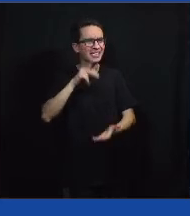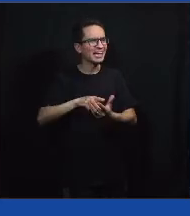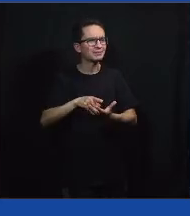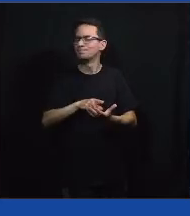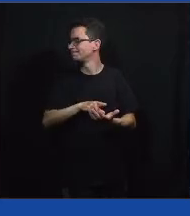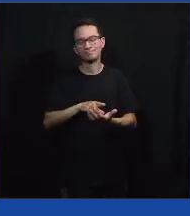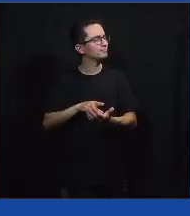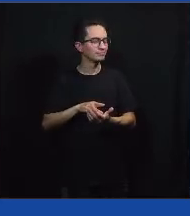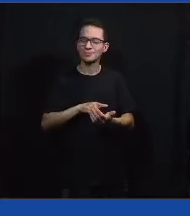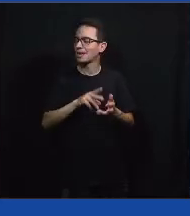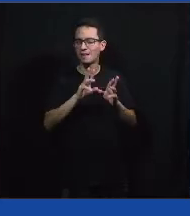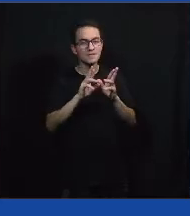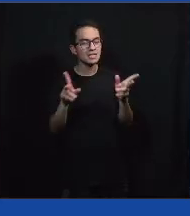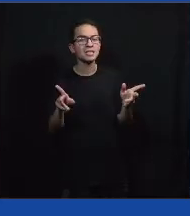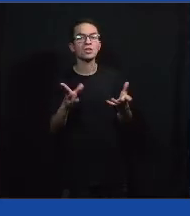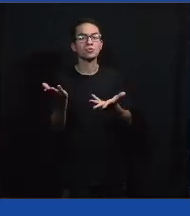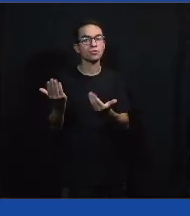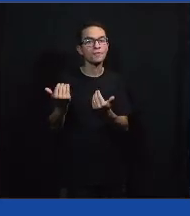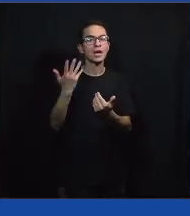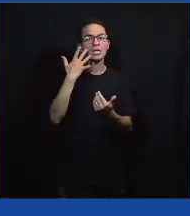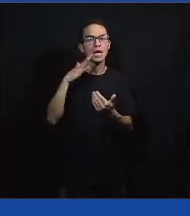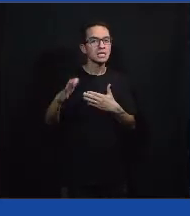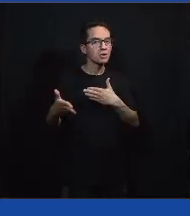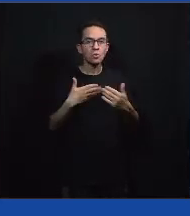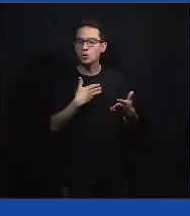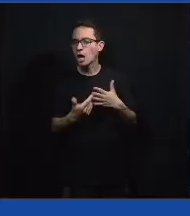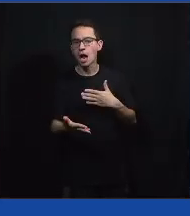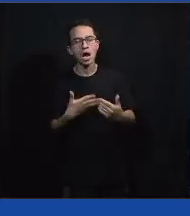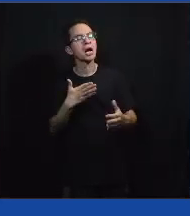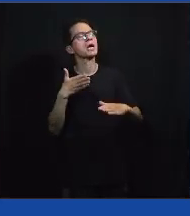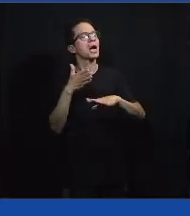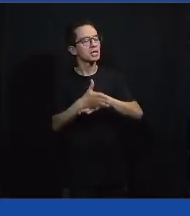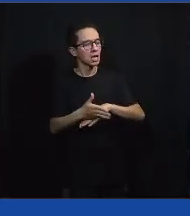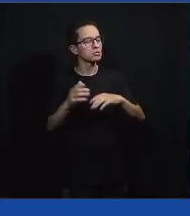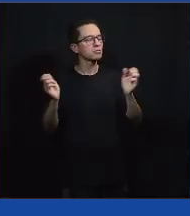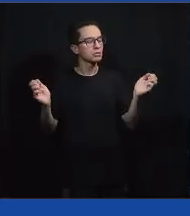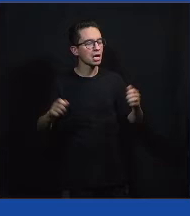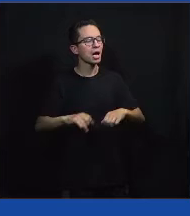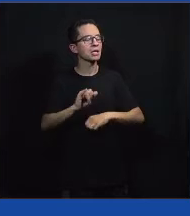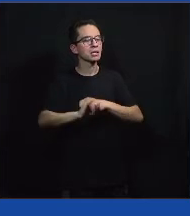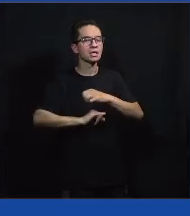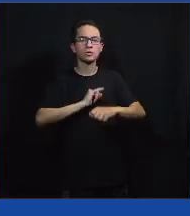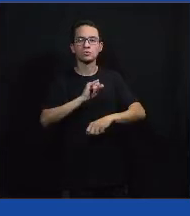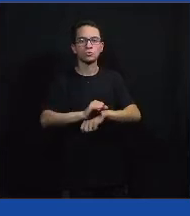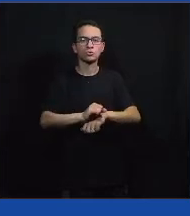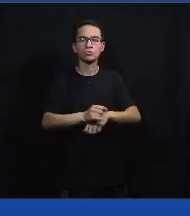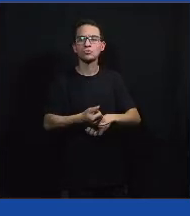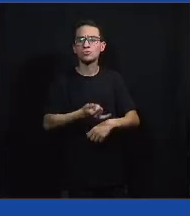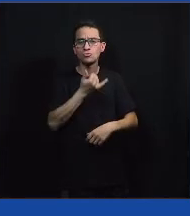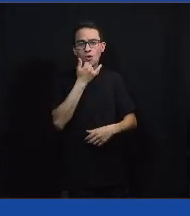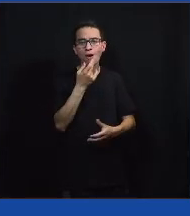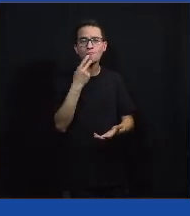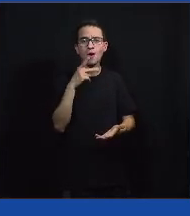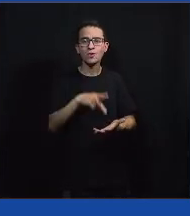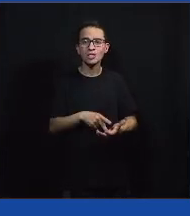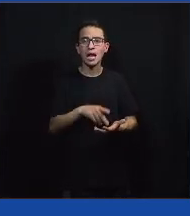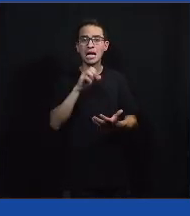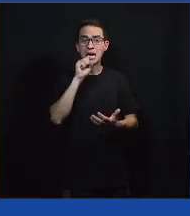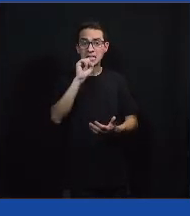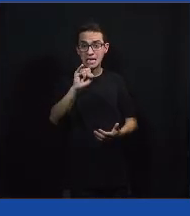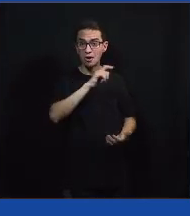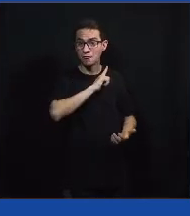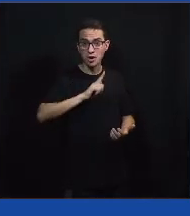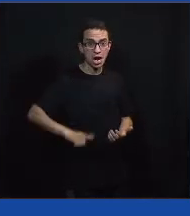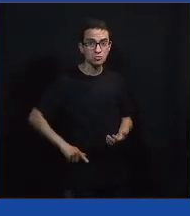toda criança e jovem que tem acesso à internet. Eu, sinceramente, eu não consigo ver uma forma, se não for o governo,